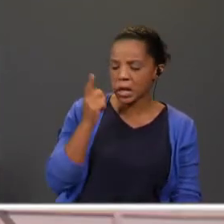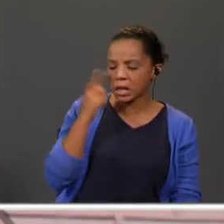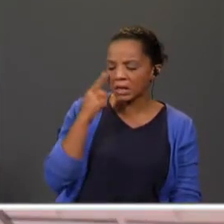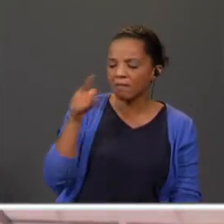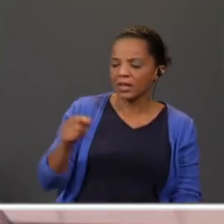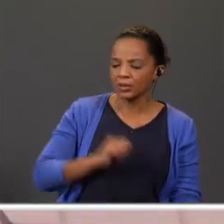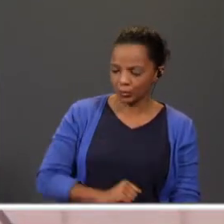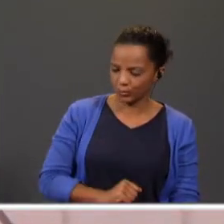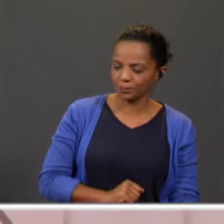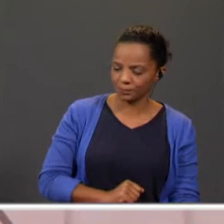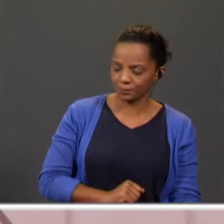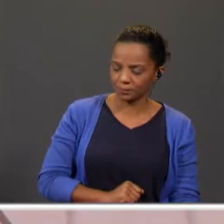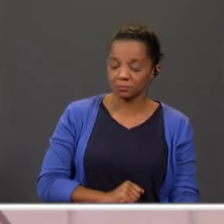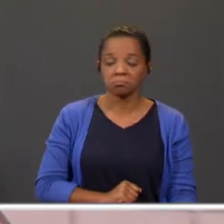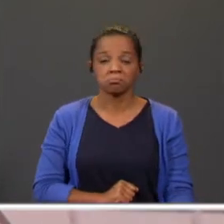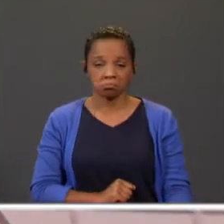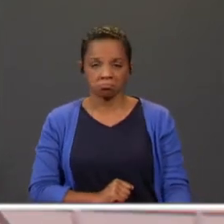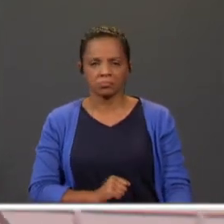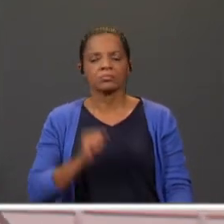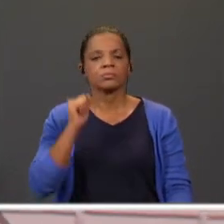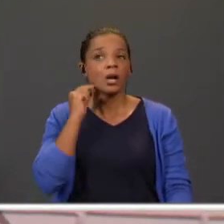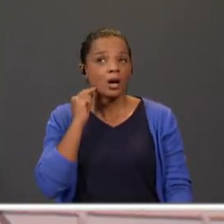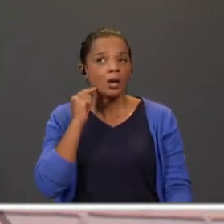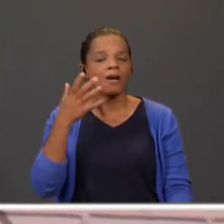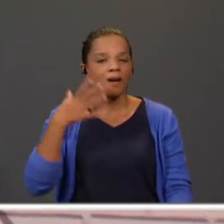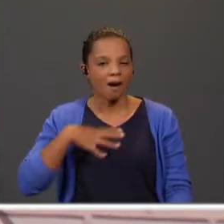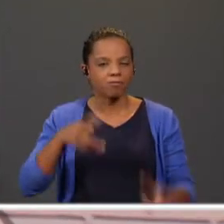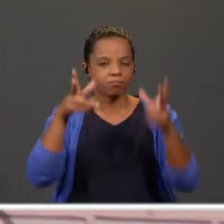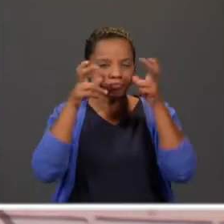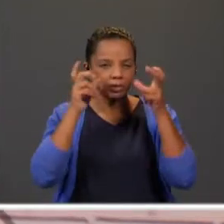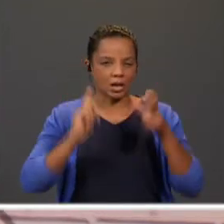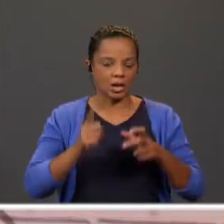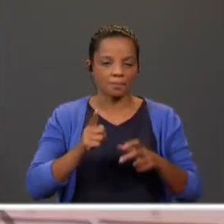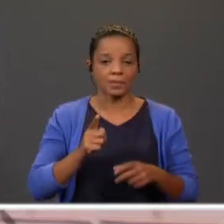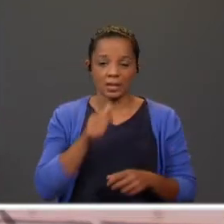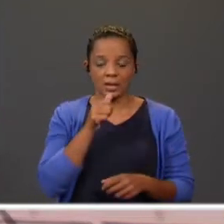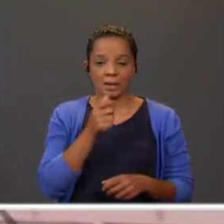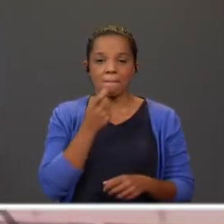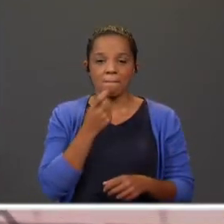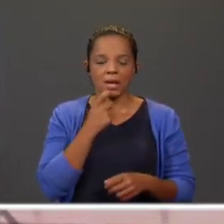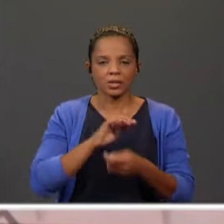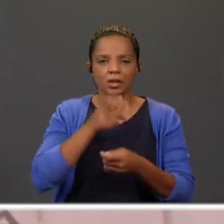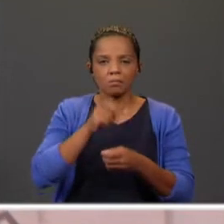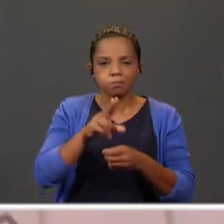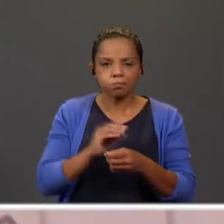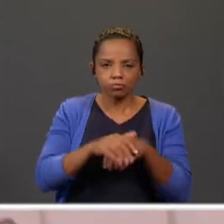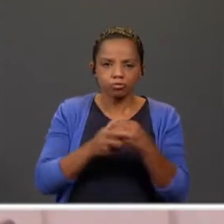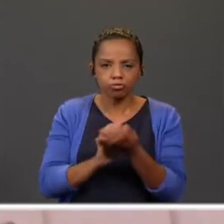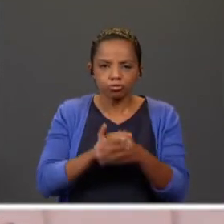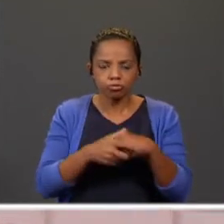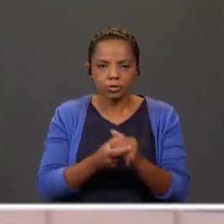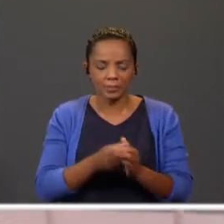isso. Foi o que o frado quis ouvir. Depois de ter lavado a pedra, disse Se me